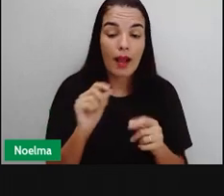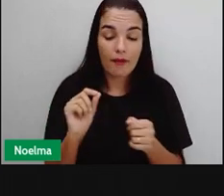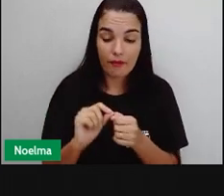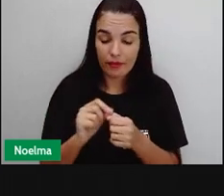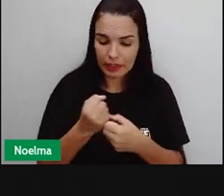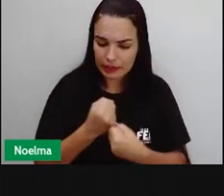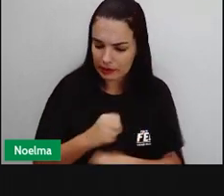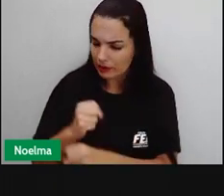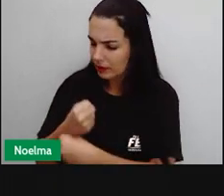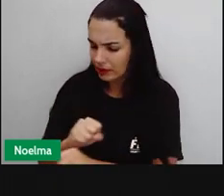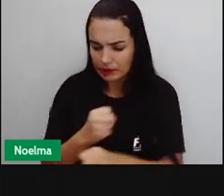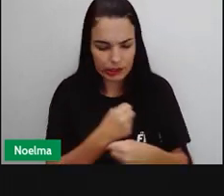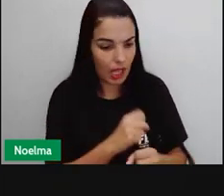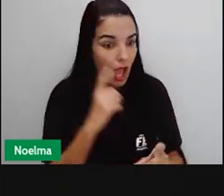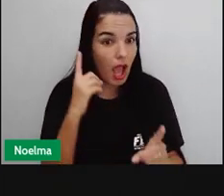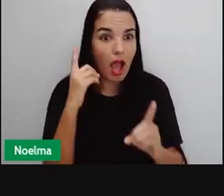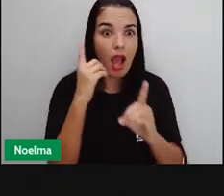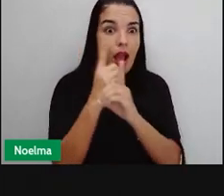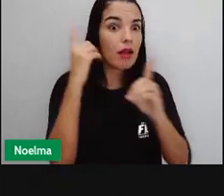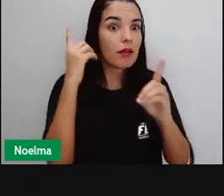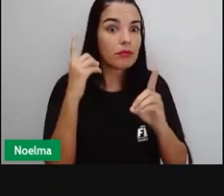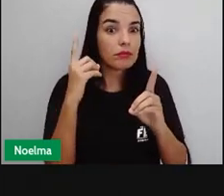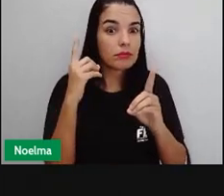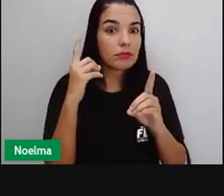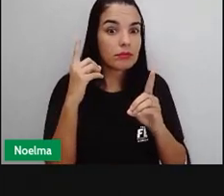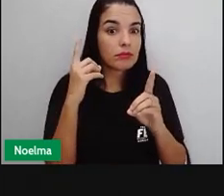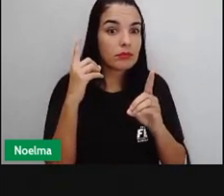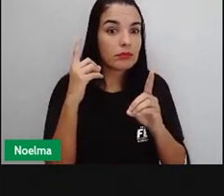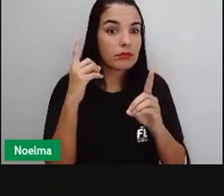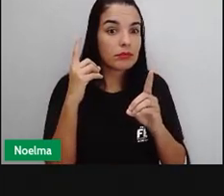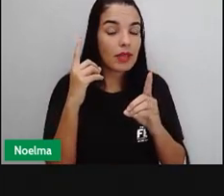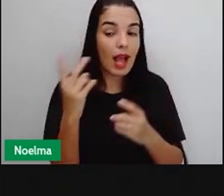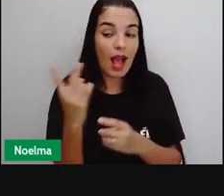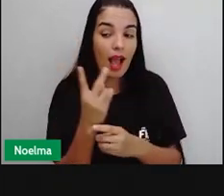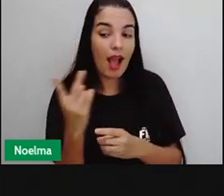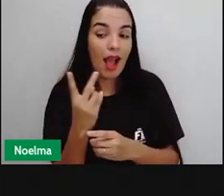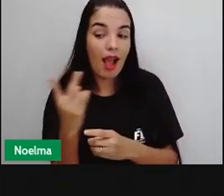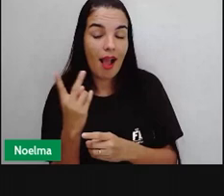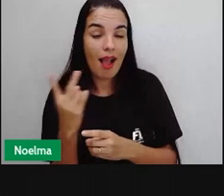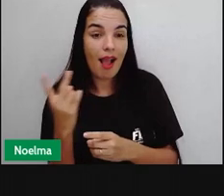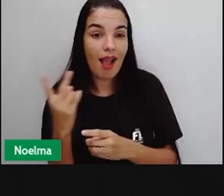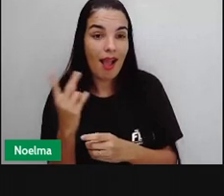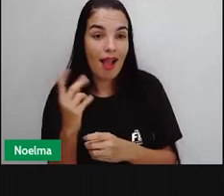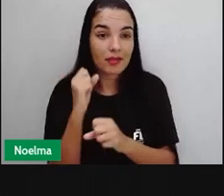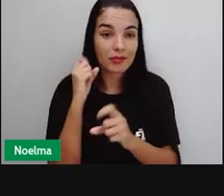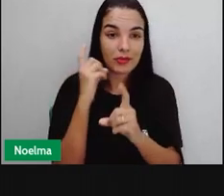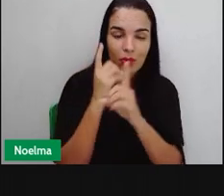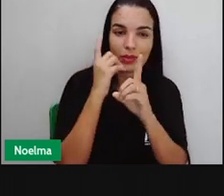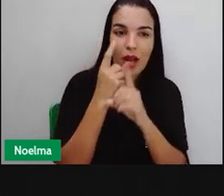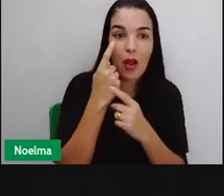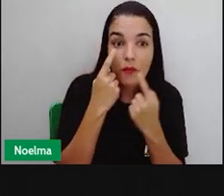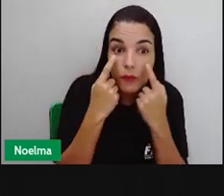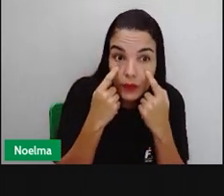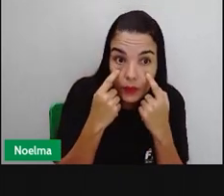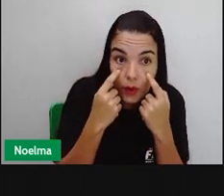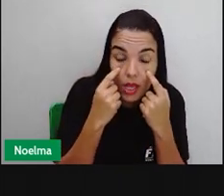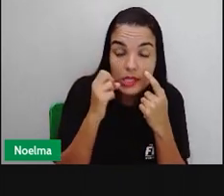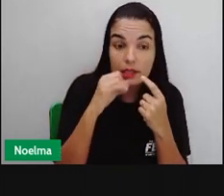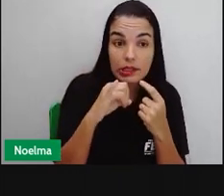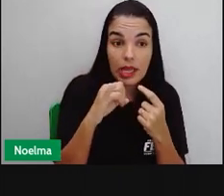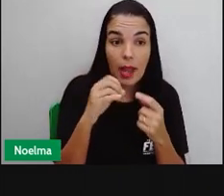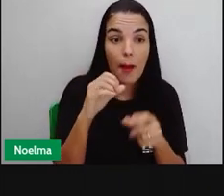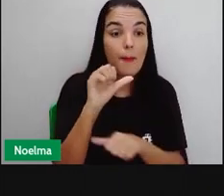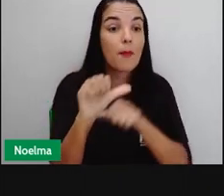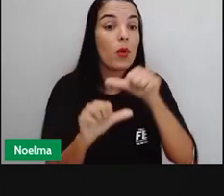chão da casa, elas encontraram... Olha só, quando a gente mudou o nome